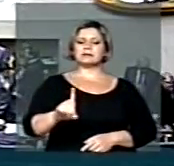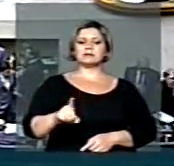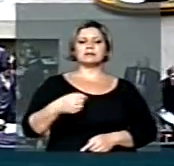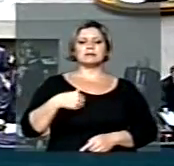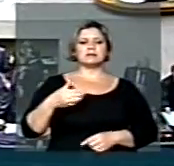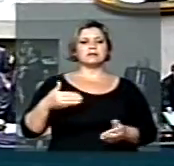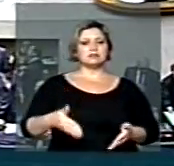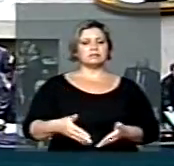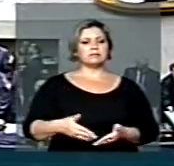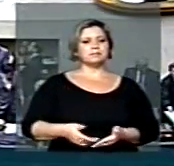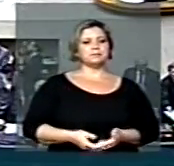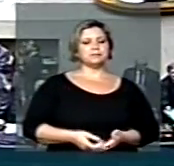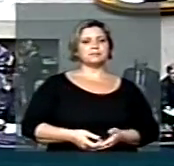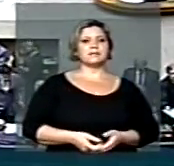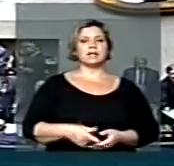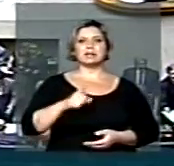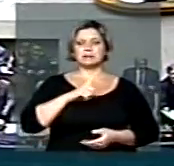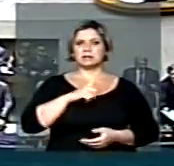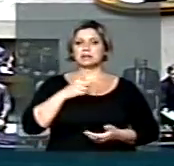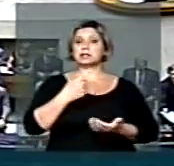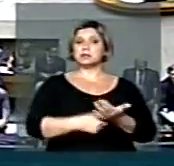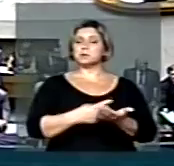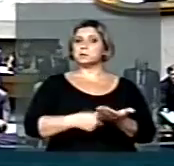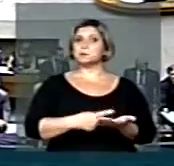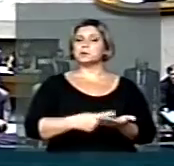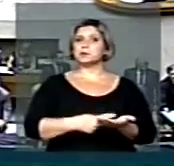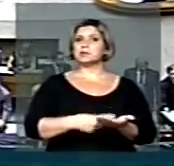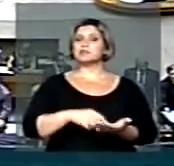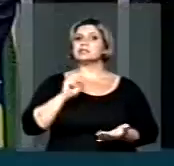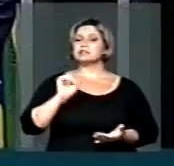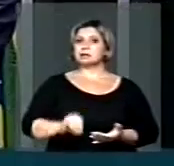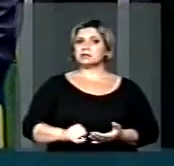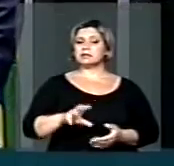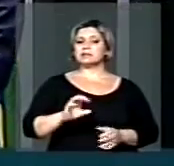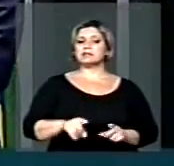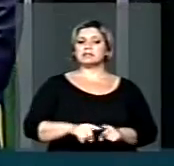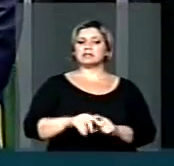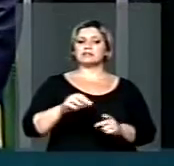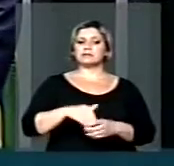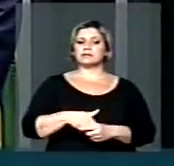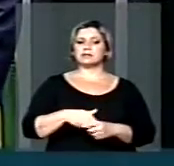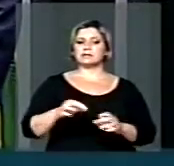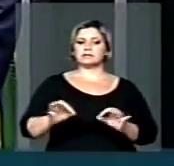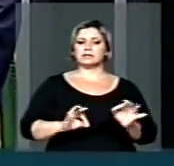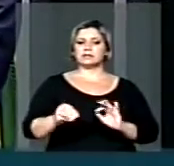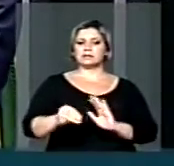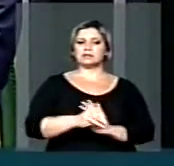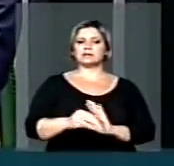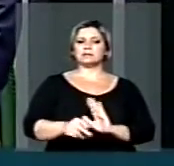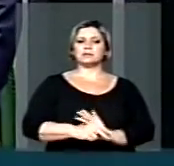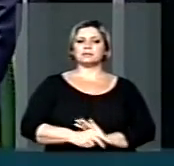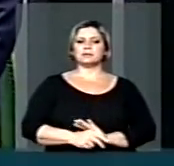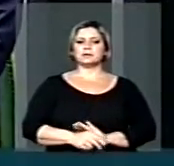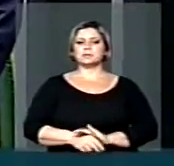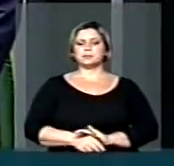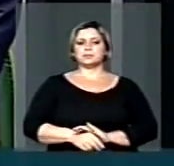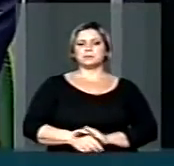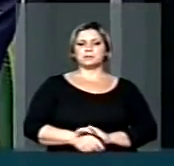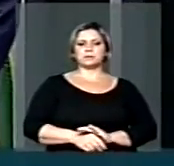que nós temos um acordo firmado de que votaríamos hoje esta medida provisória